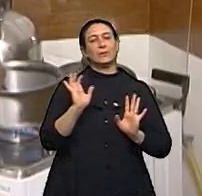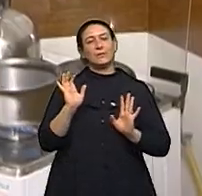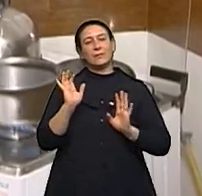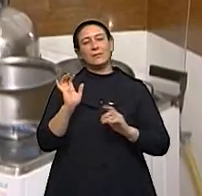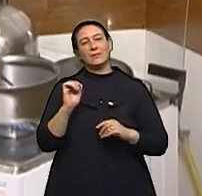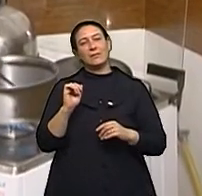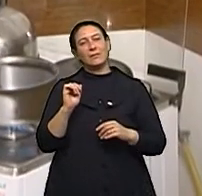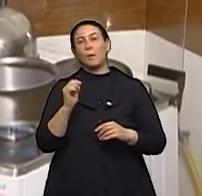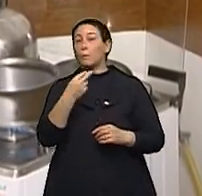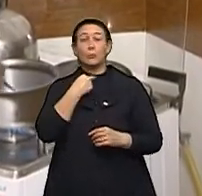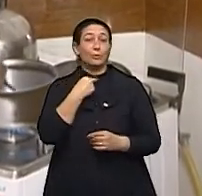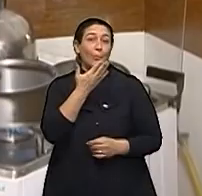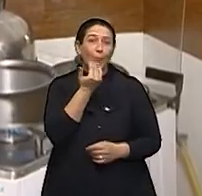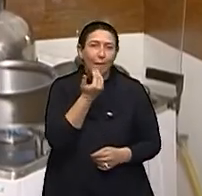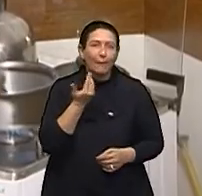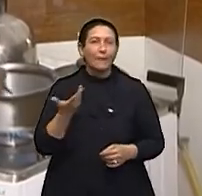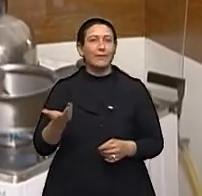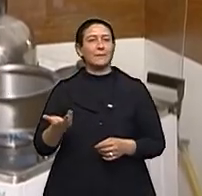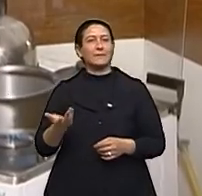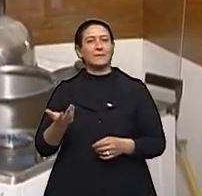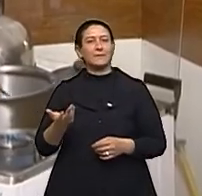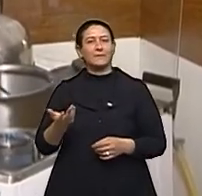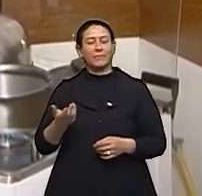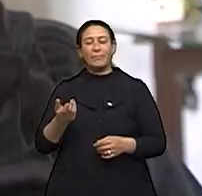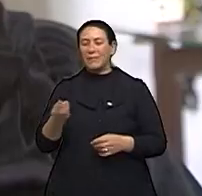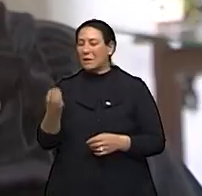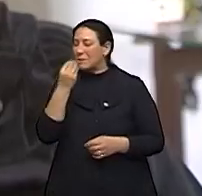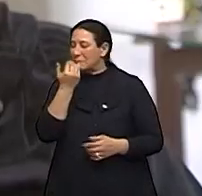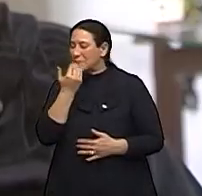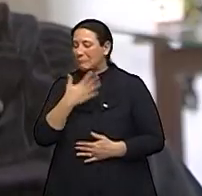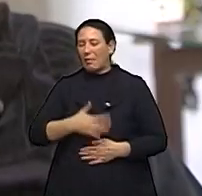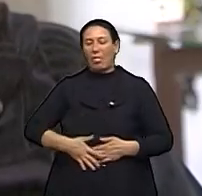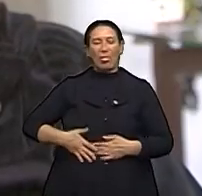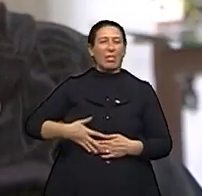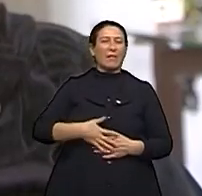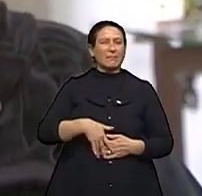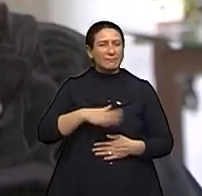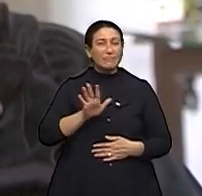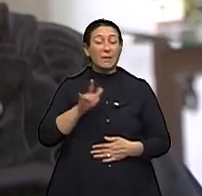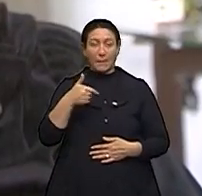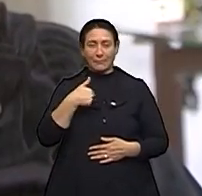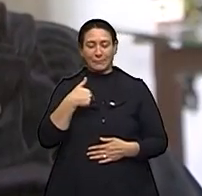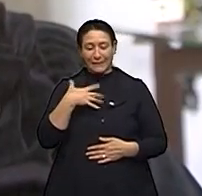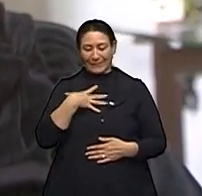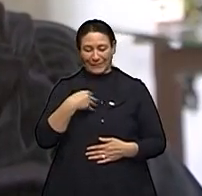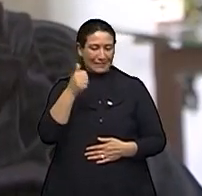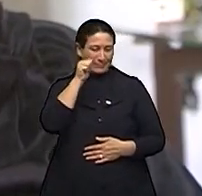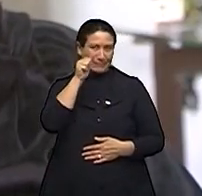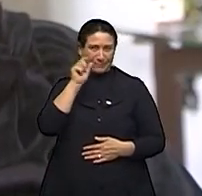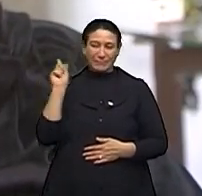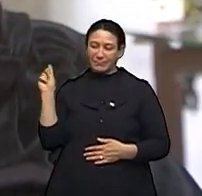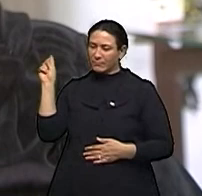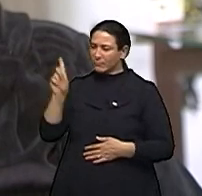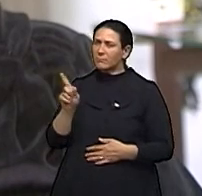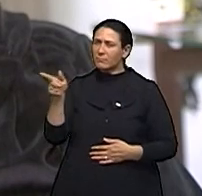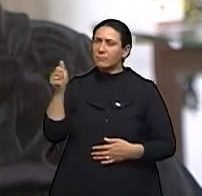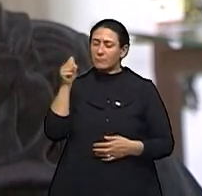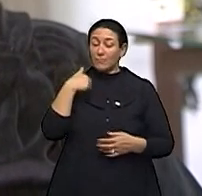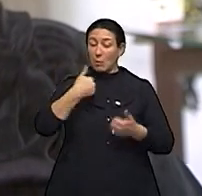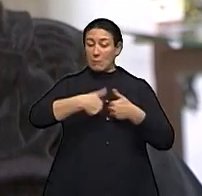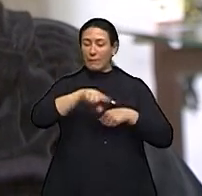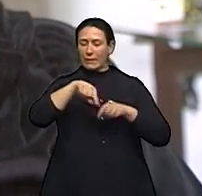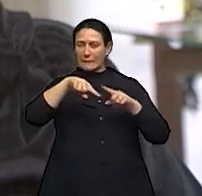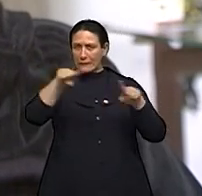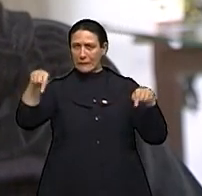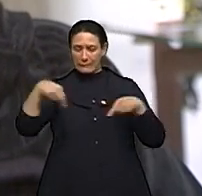que tu não podia comer nada, né, tudo enjoava. Quando a minha filha chegou naquela, eu estava na quimioterapia, na sala,